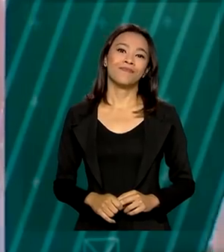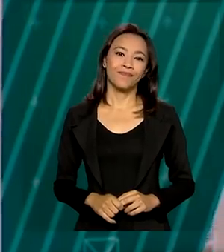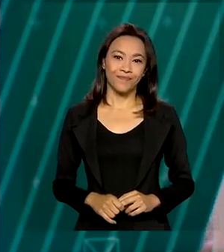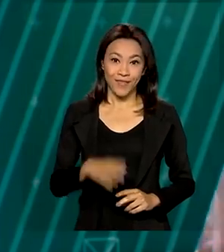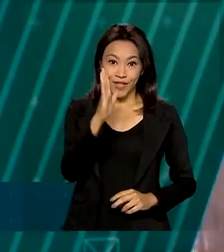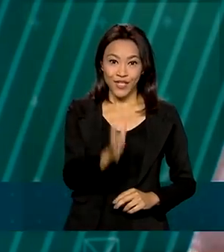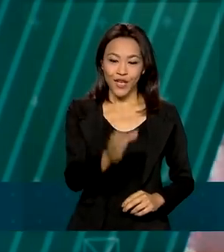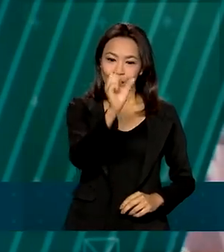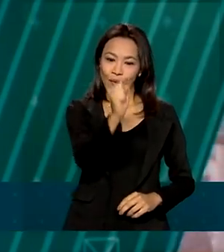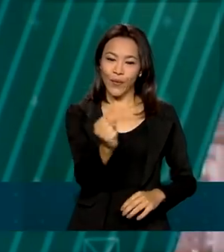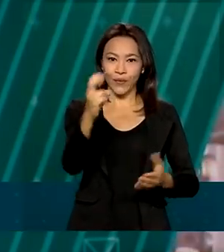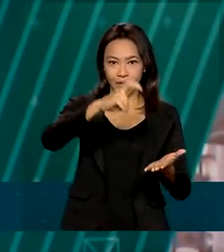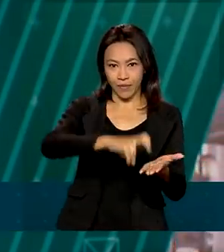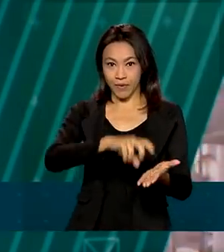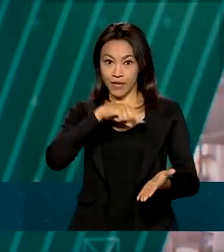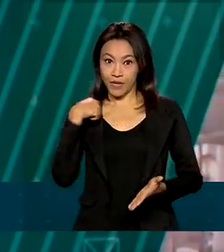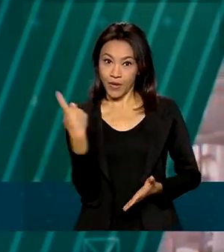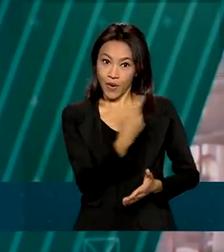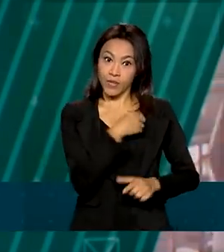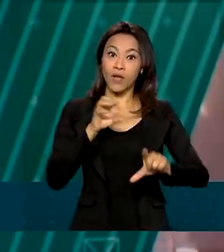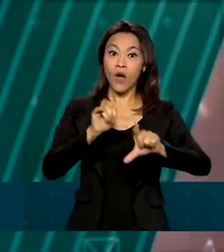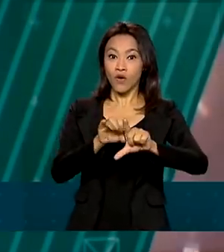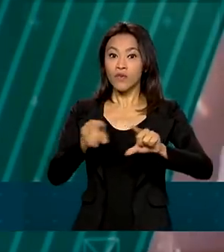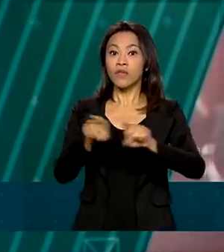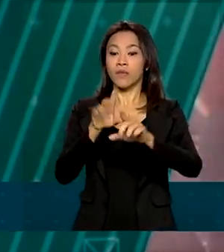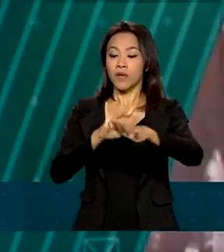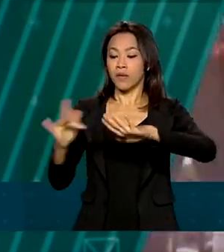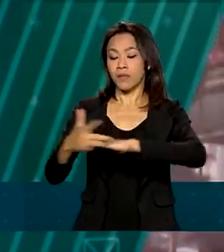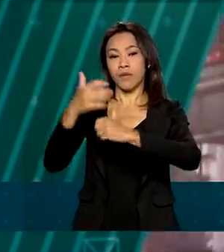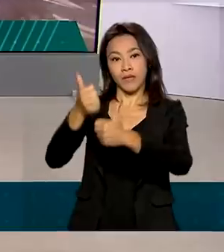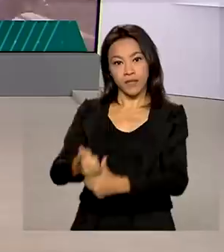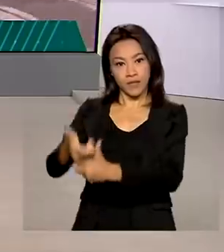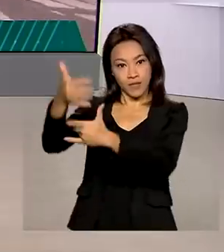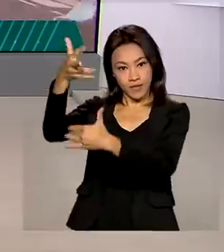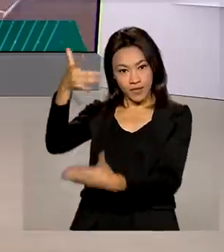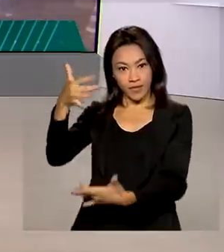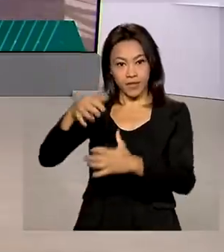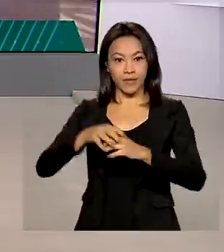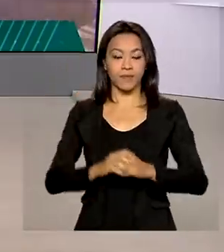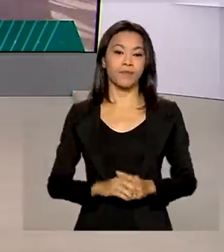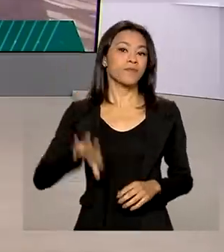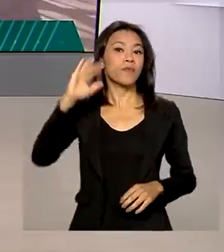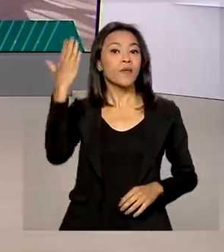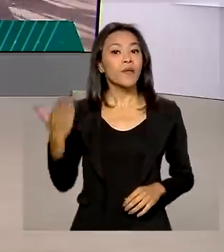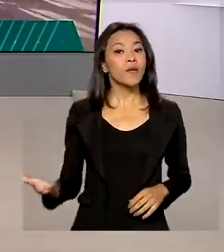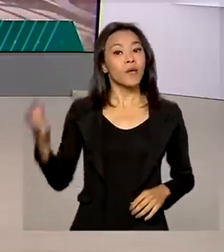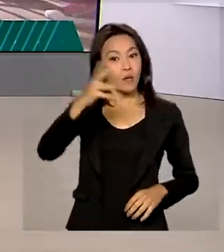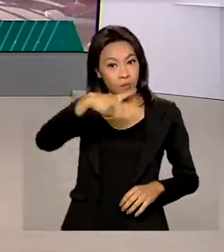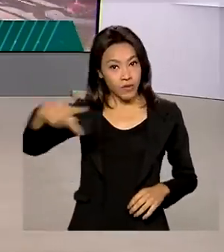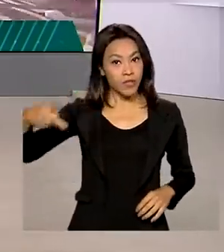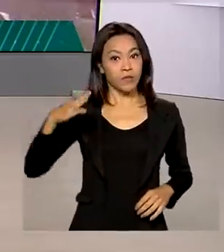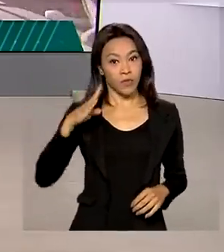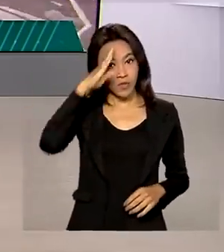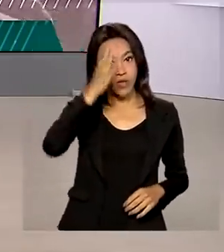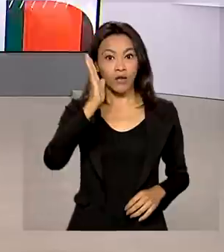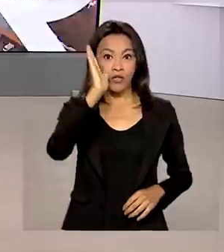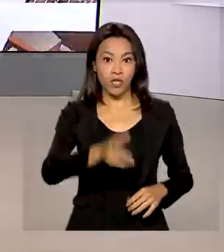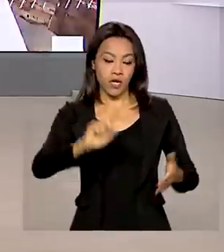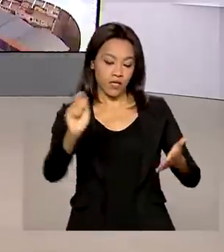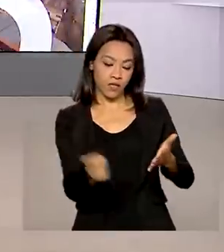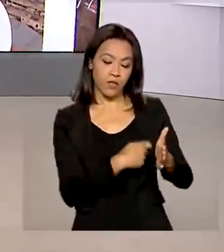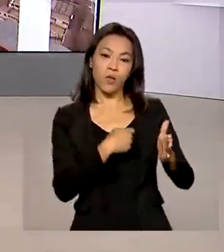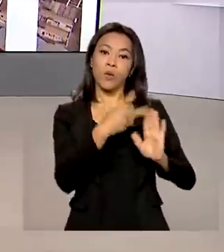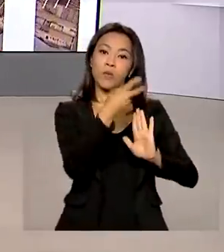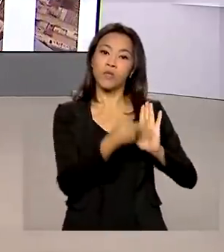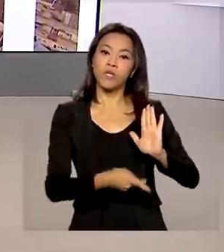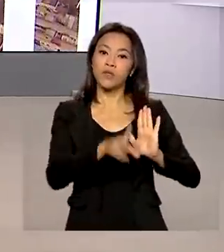Oito horas da manhã estamos ao vivo também pelas redes sociais. O presidente Jair Bolsonaro sancionou o projeto de lei